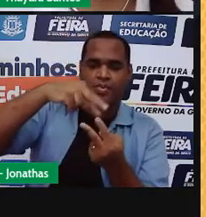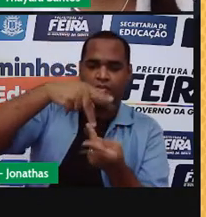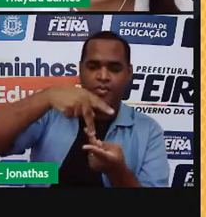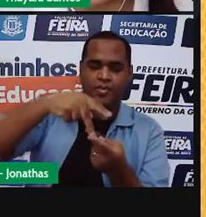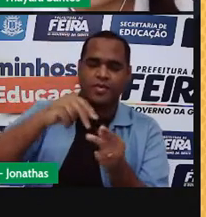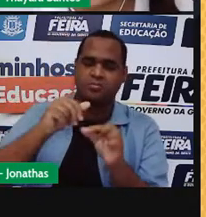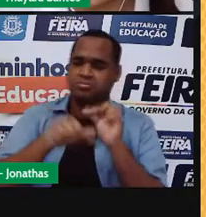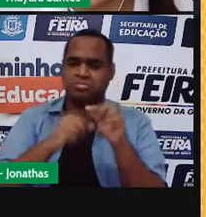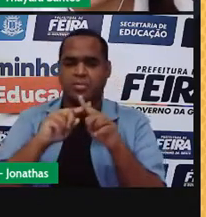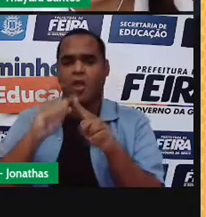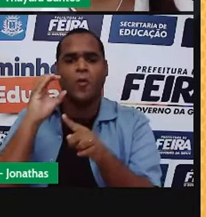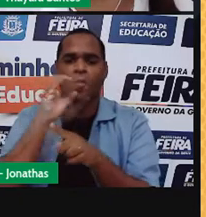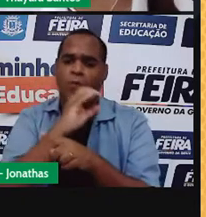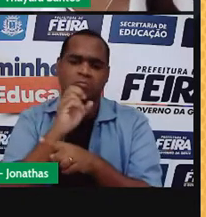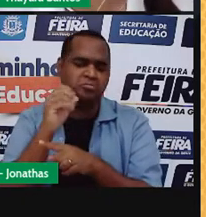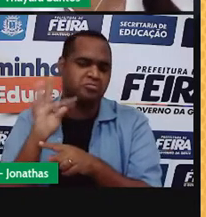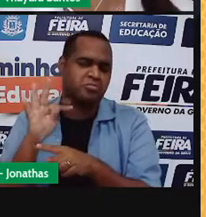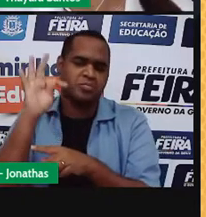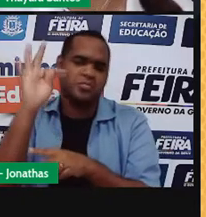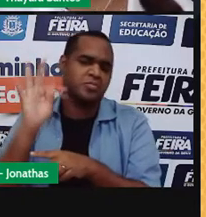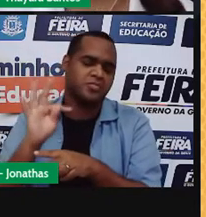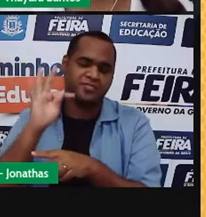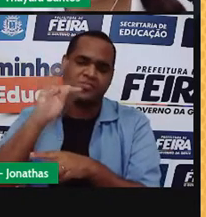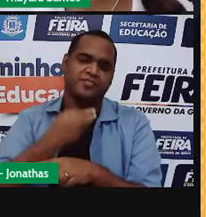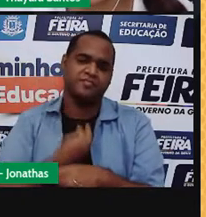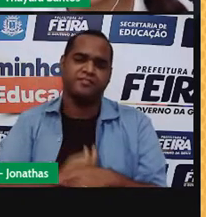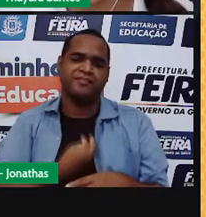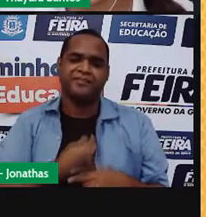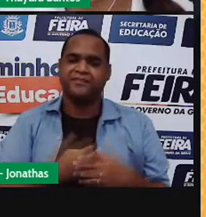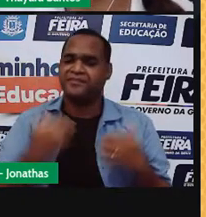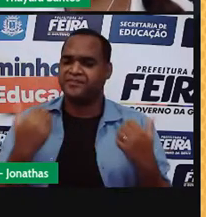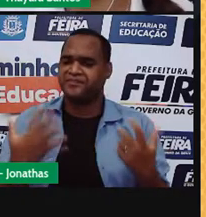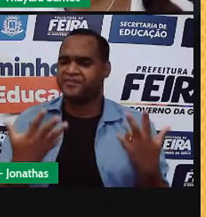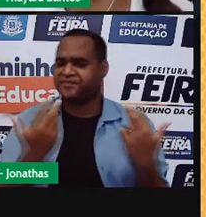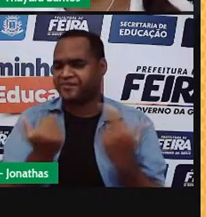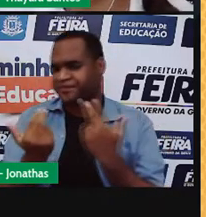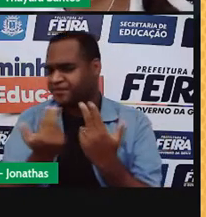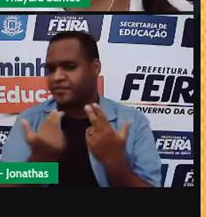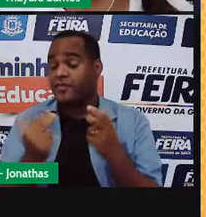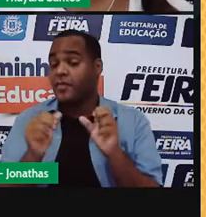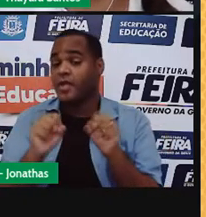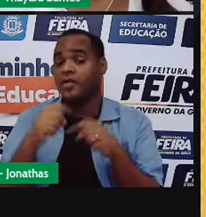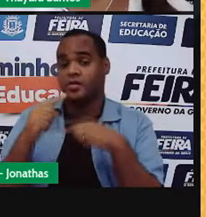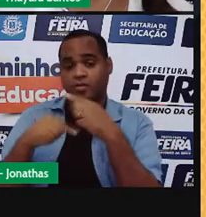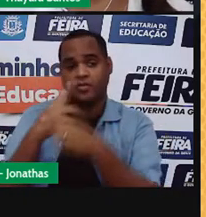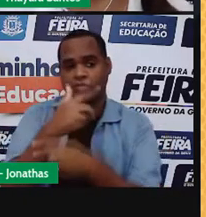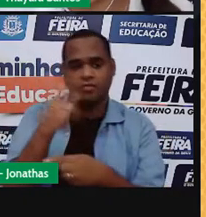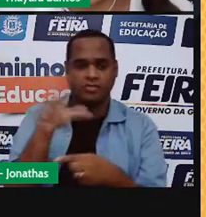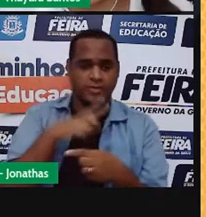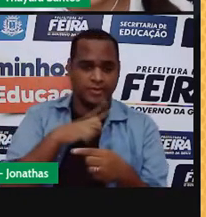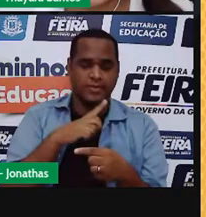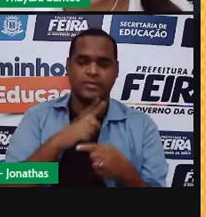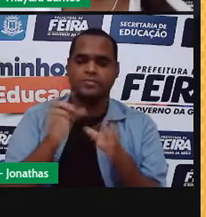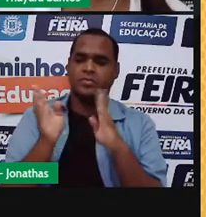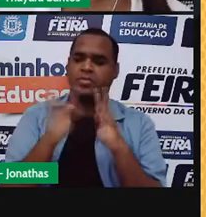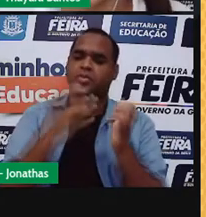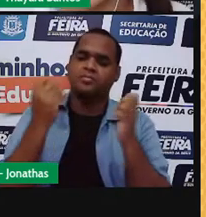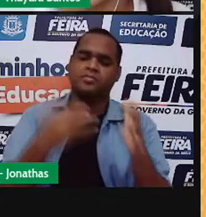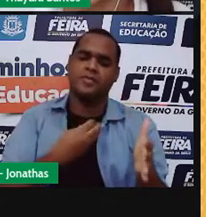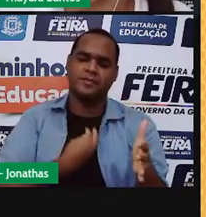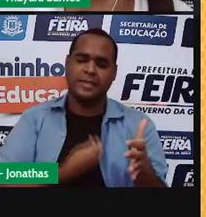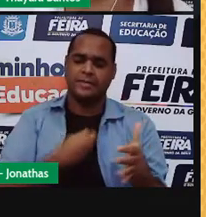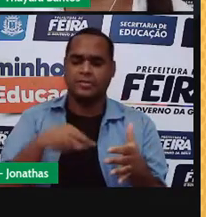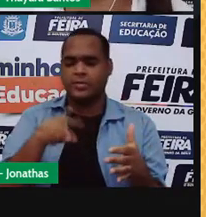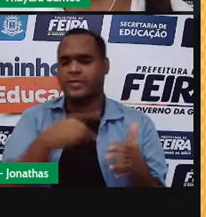por causa de uma mudança de temperatura. Quando essa mesma matéria passa do estado líquido para o estado gasoso, a gente